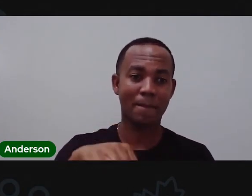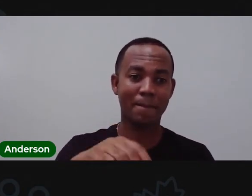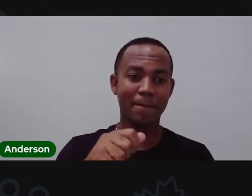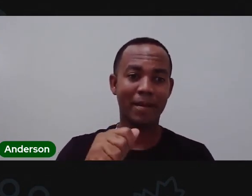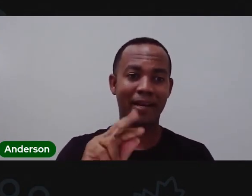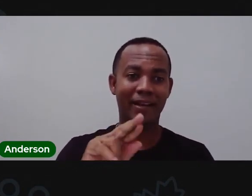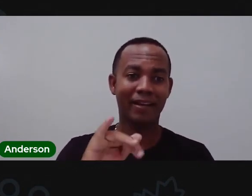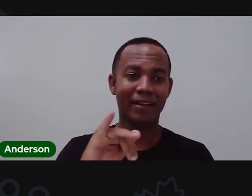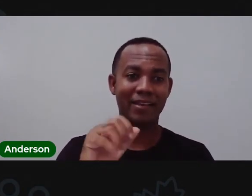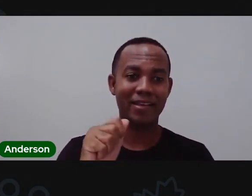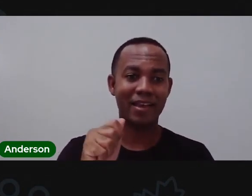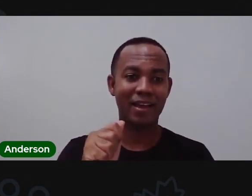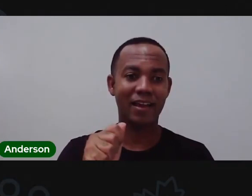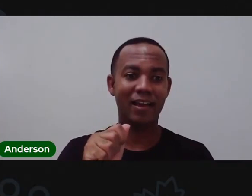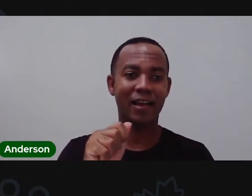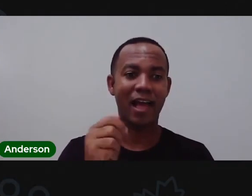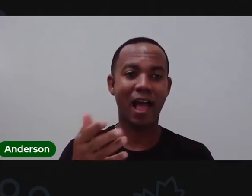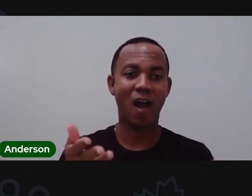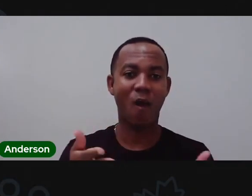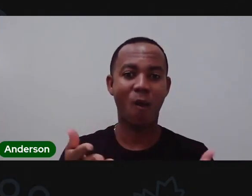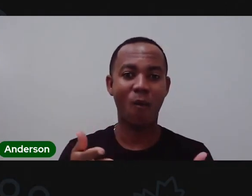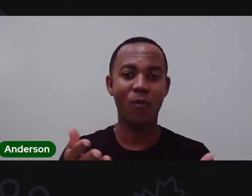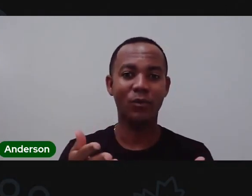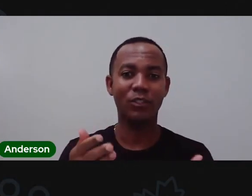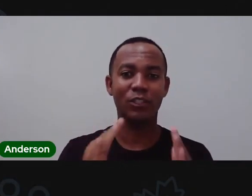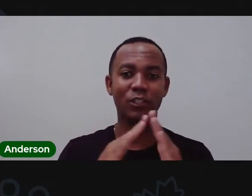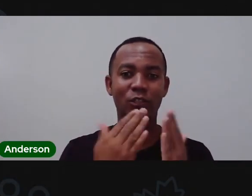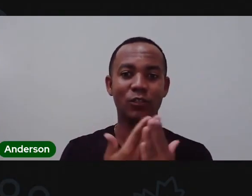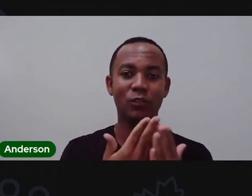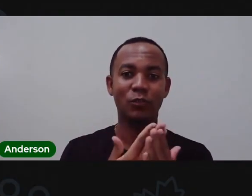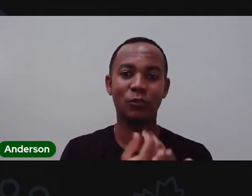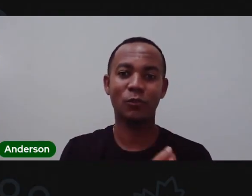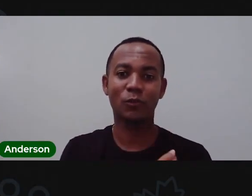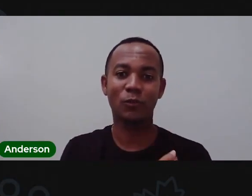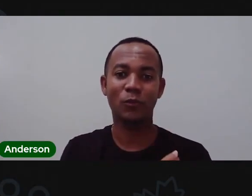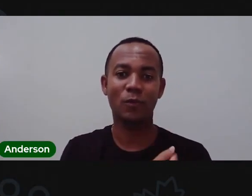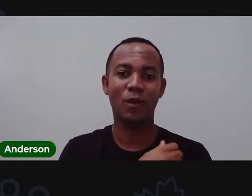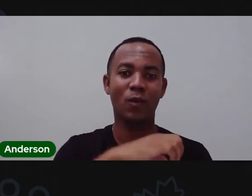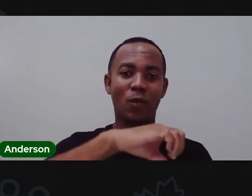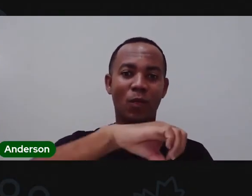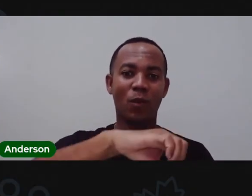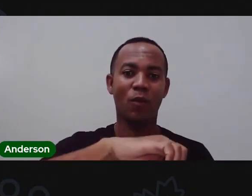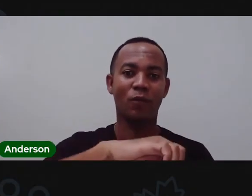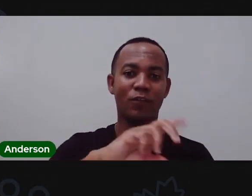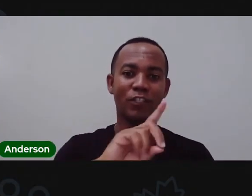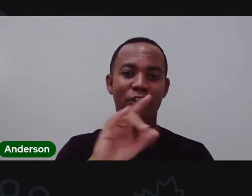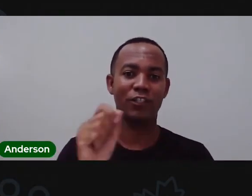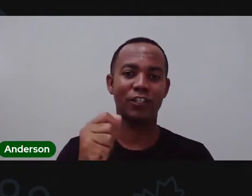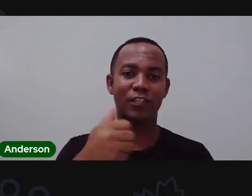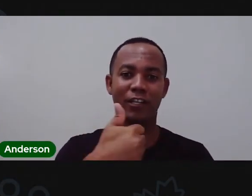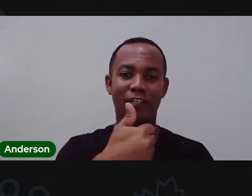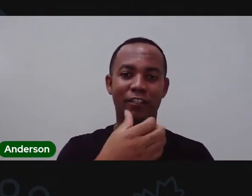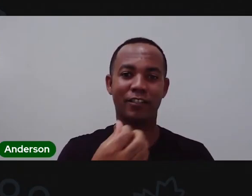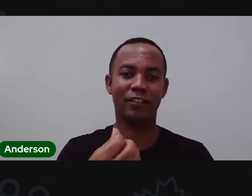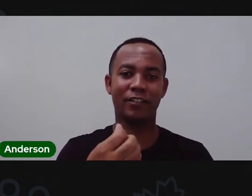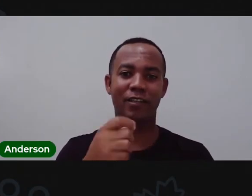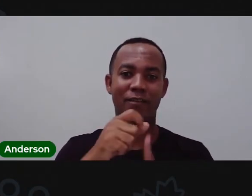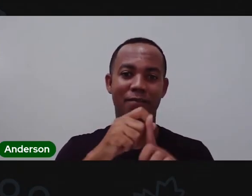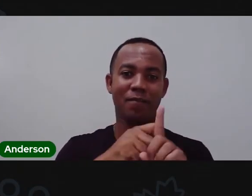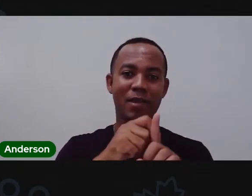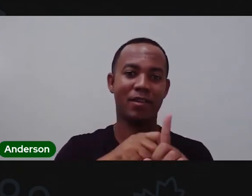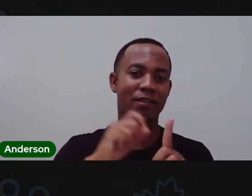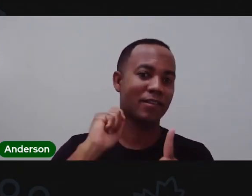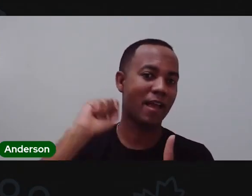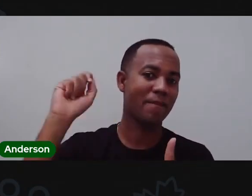9. E que dia é hoje? Dia 16 de abril de 2021.